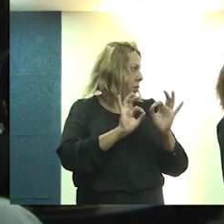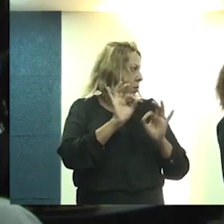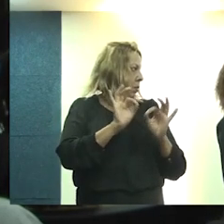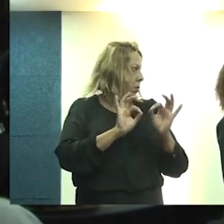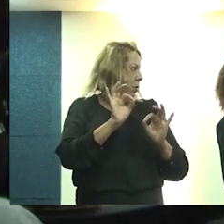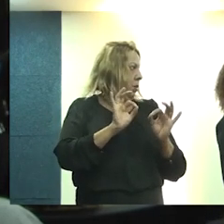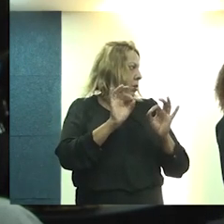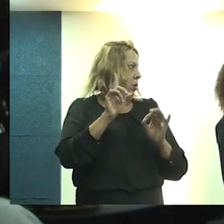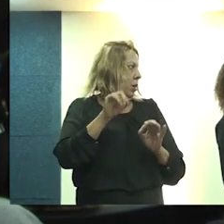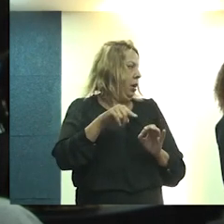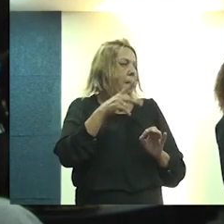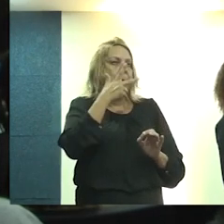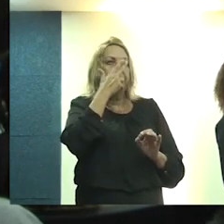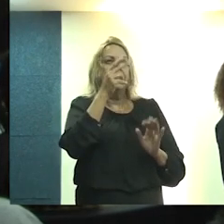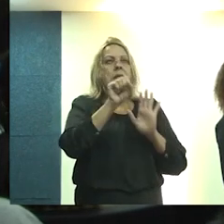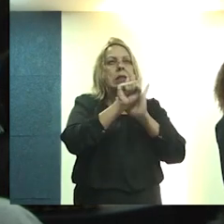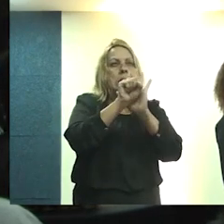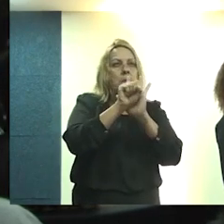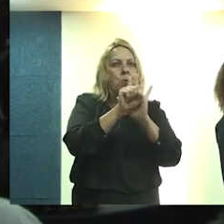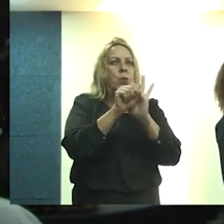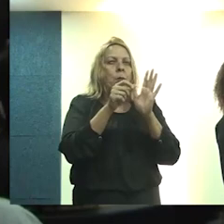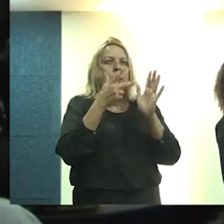mas eu entrego simbolicamente.